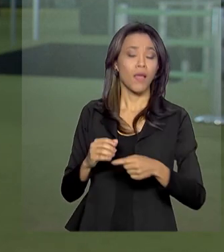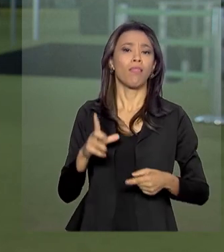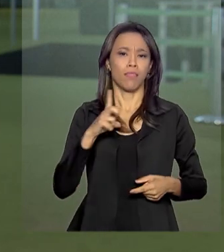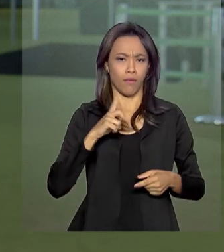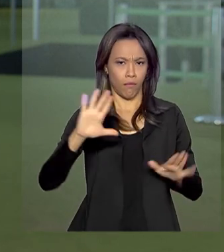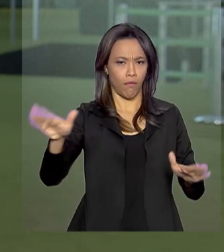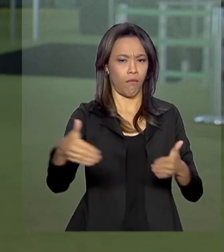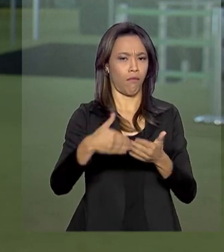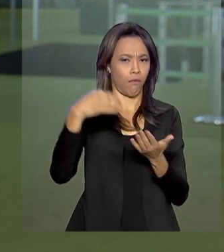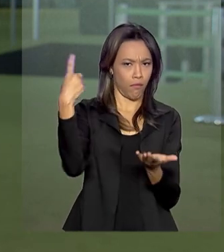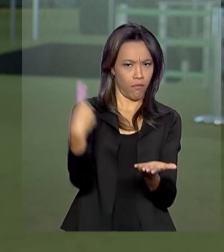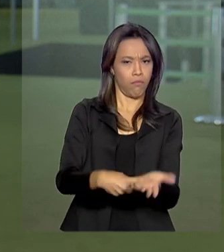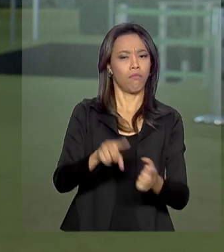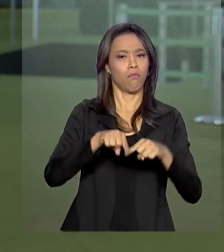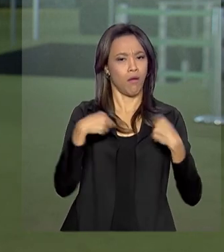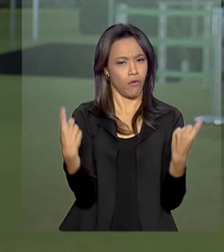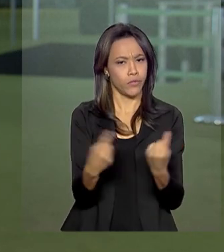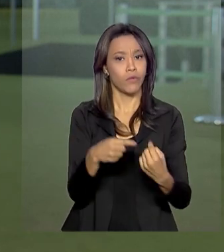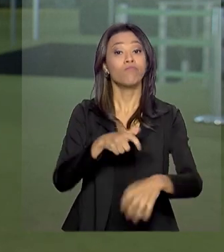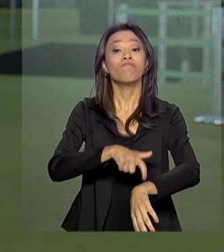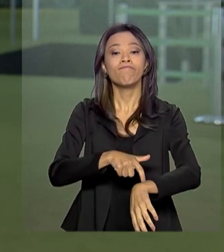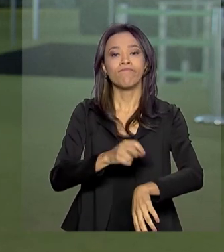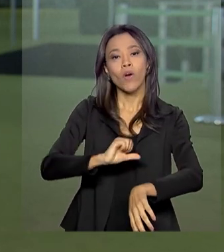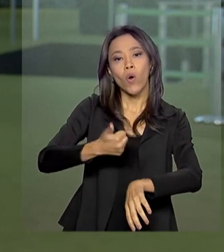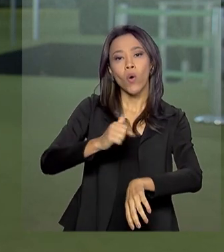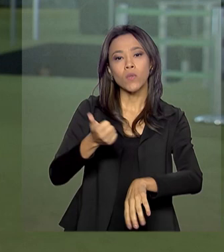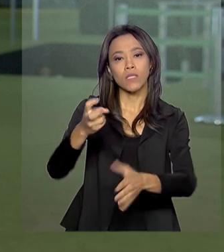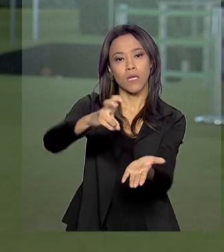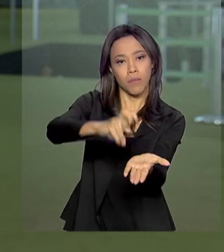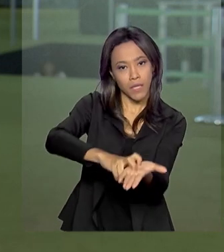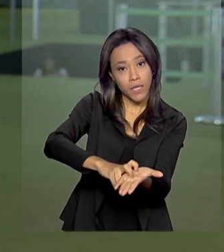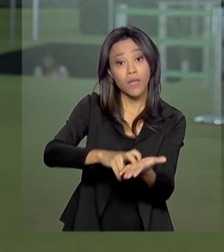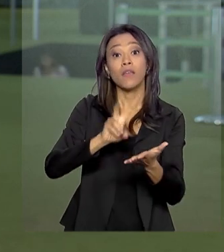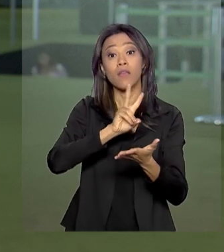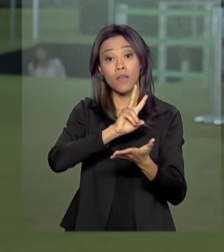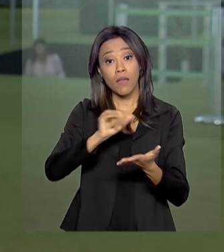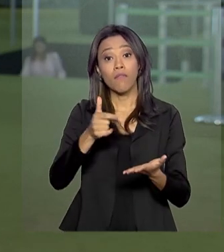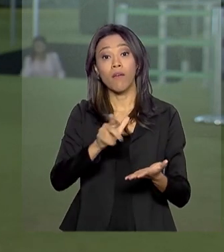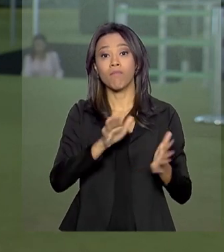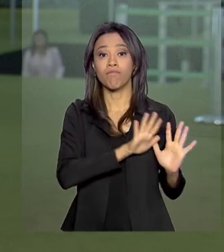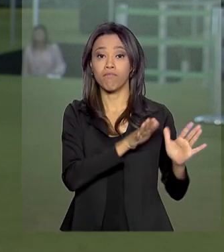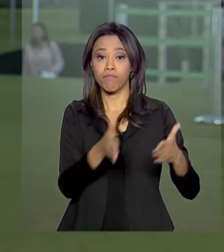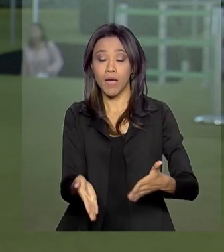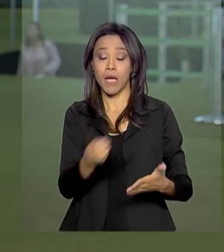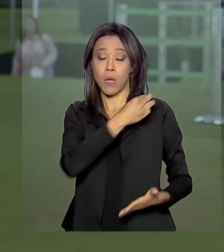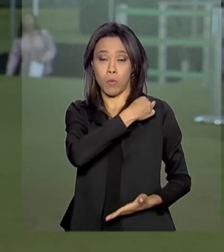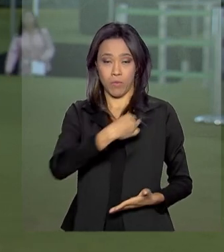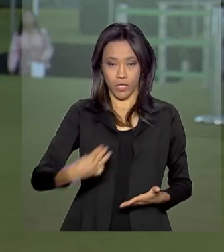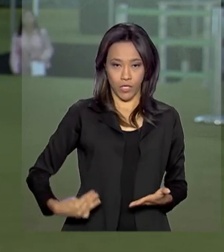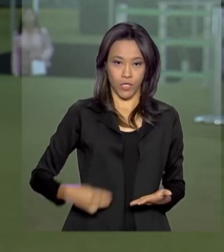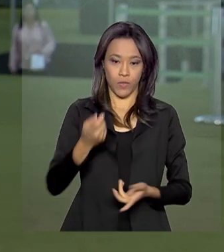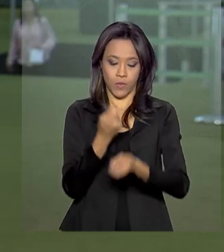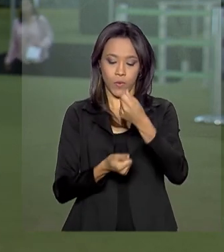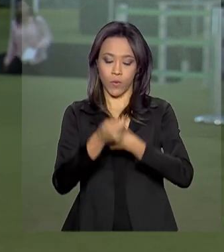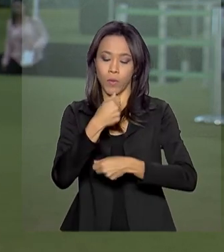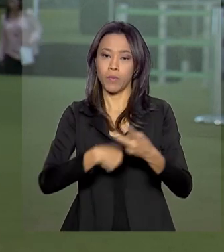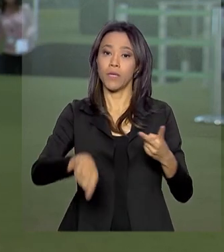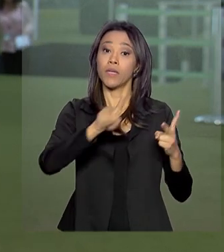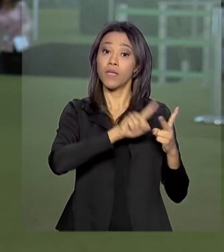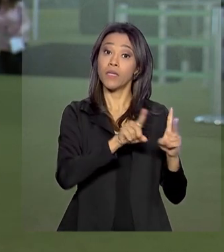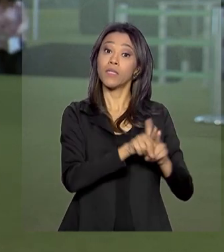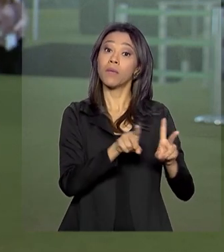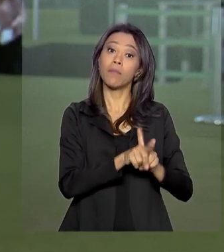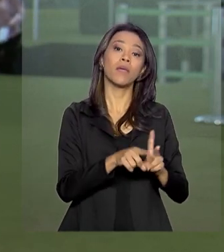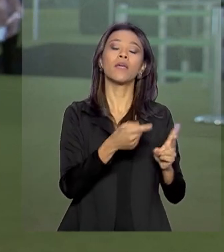uma reunião agendada aí para às 11 horas da manhã e devem participar também desse encontro os ministros da Economia, Paulo Guedes, e também na Casa